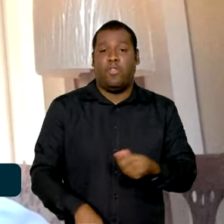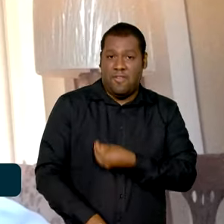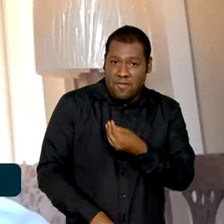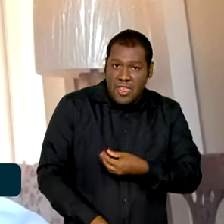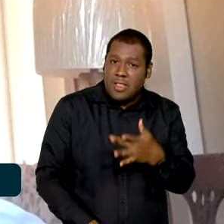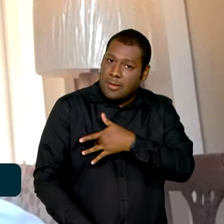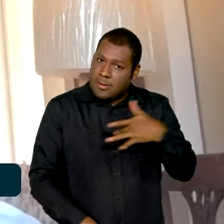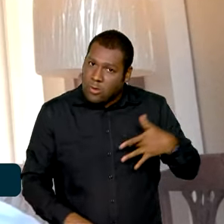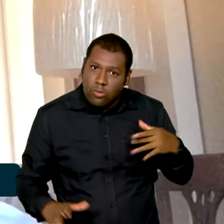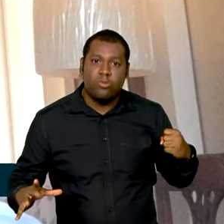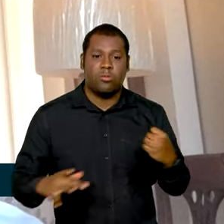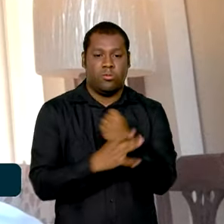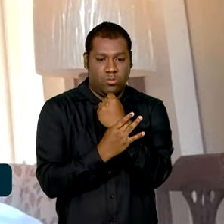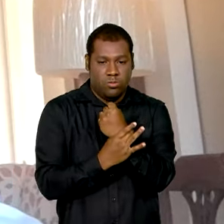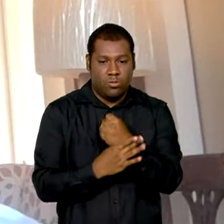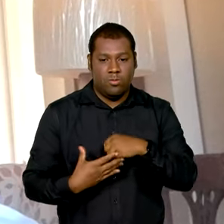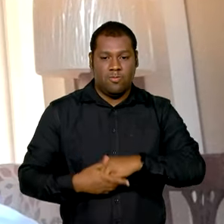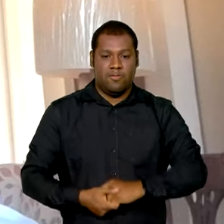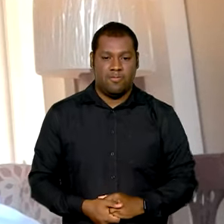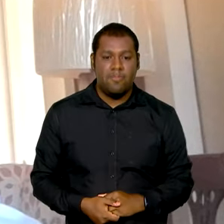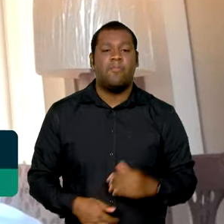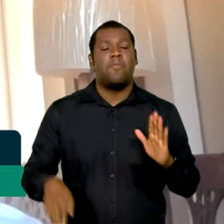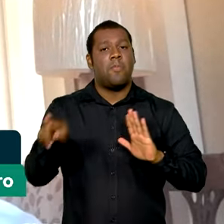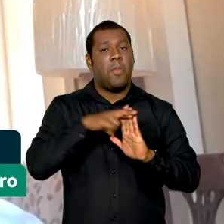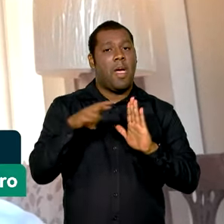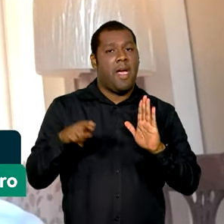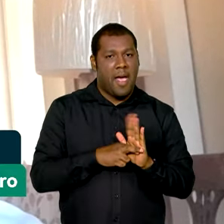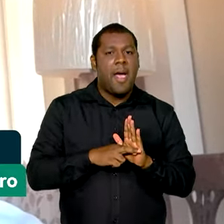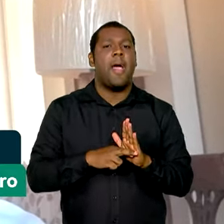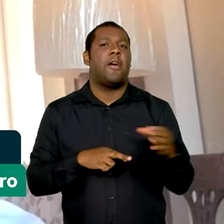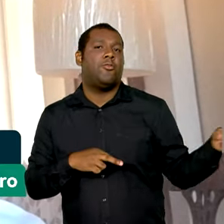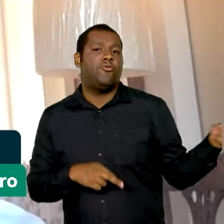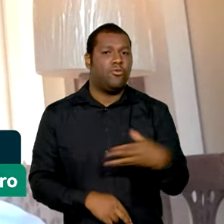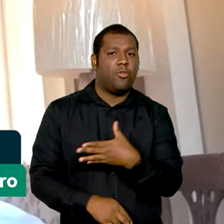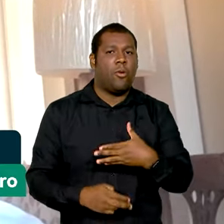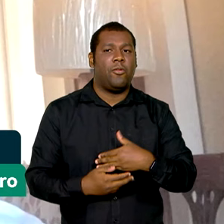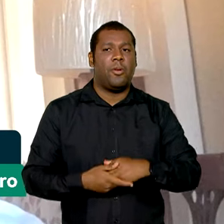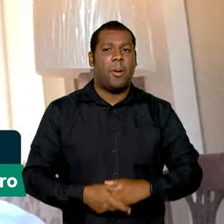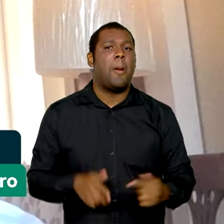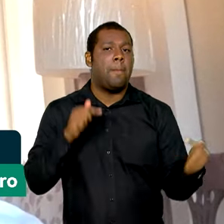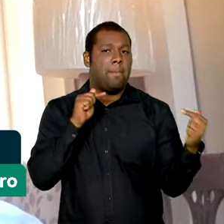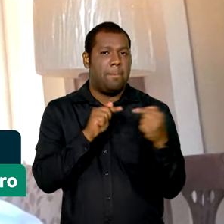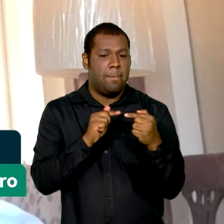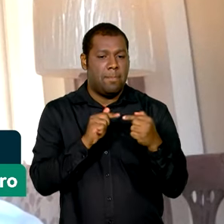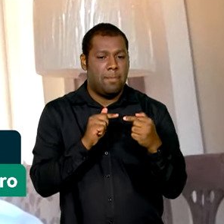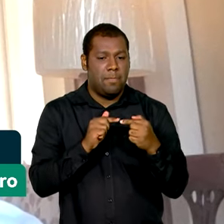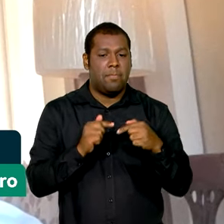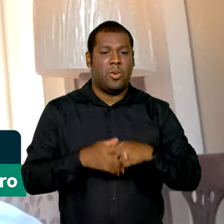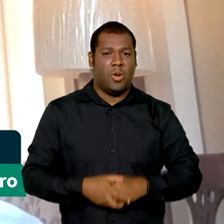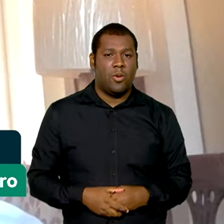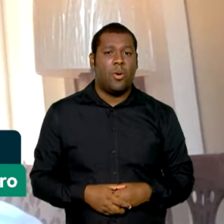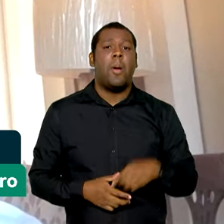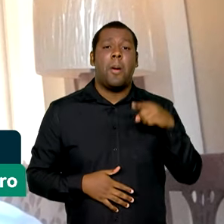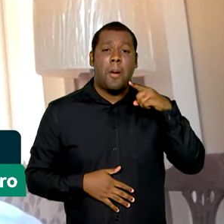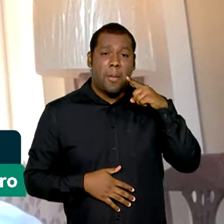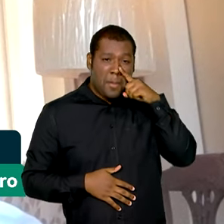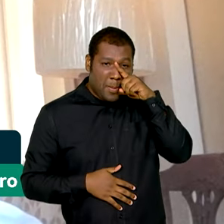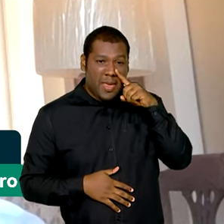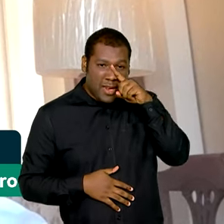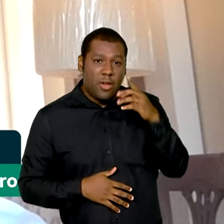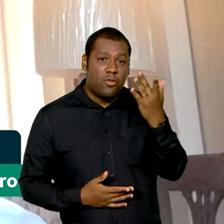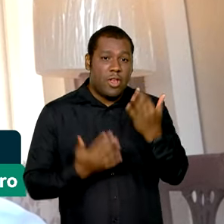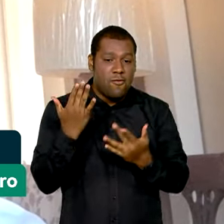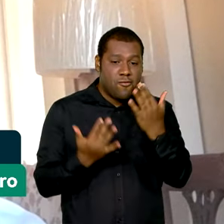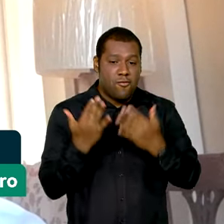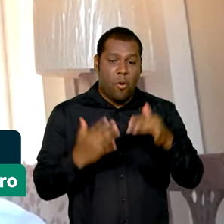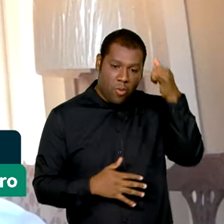principal aprimoramento da regulamentação tem a ver com a diminuição de riscos de incêndio.